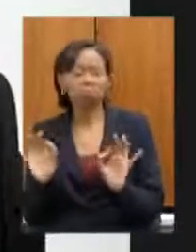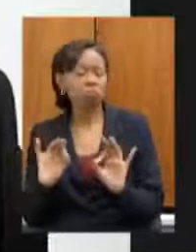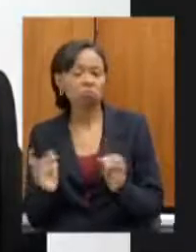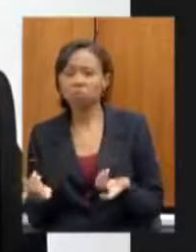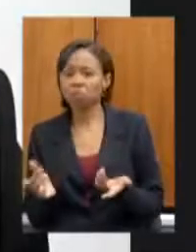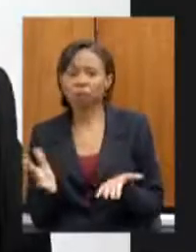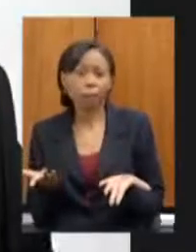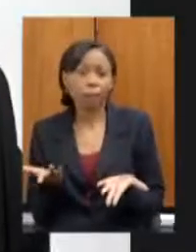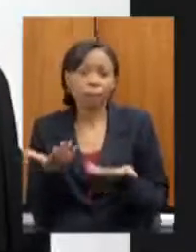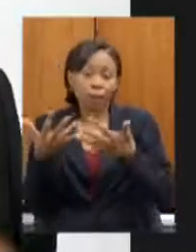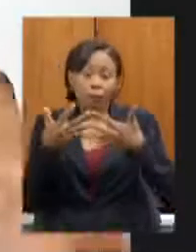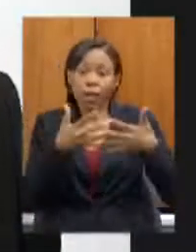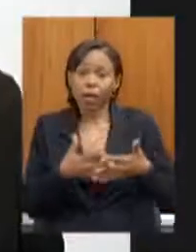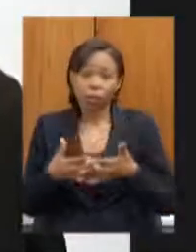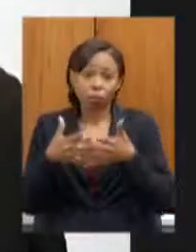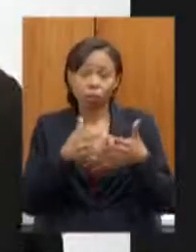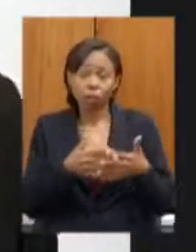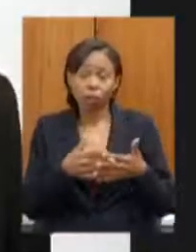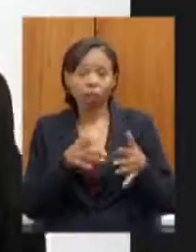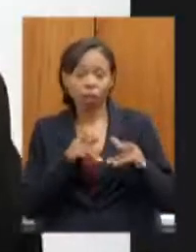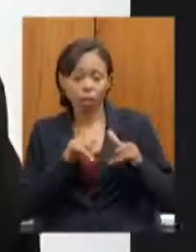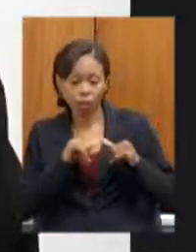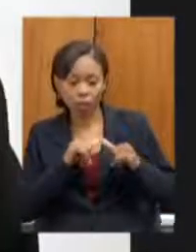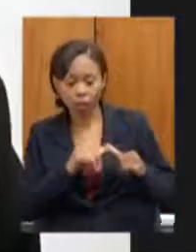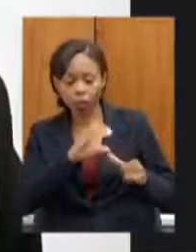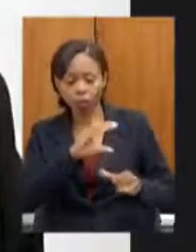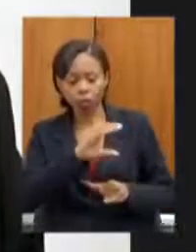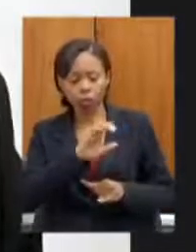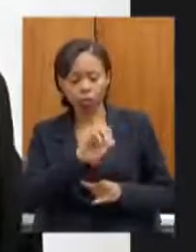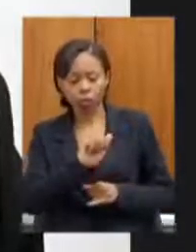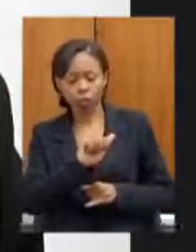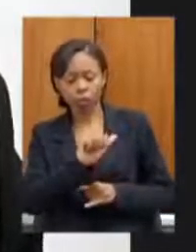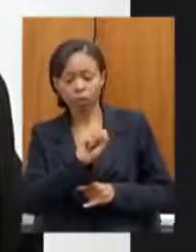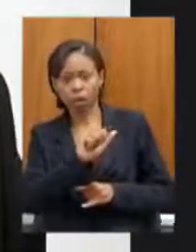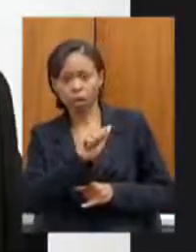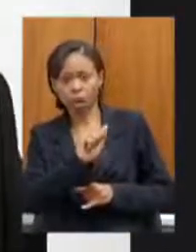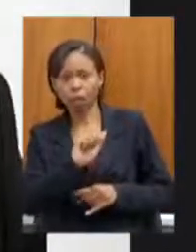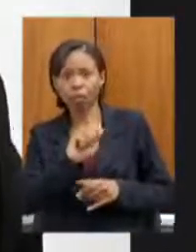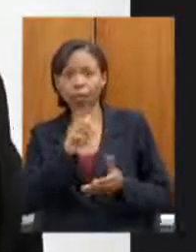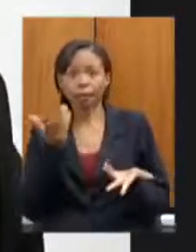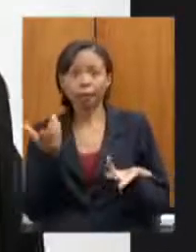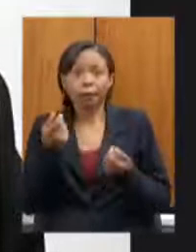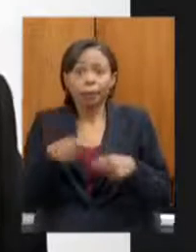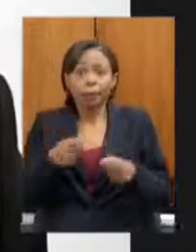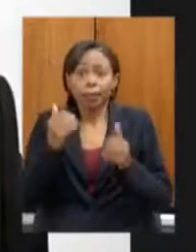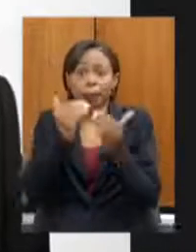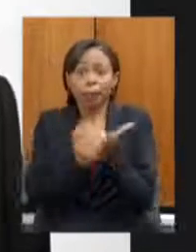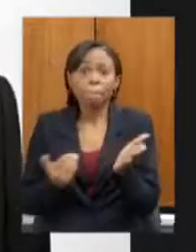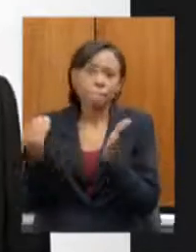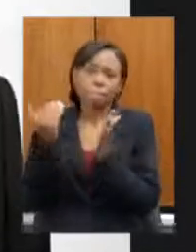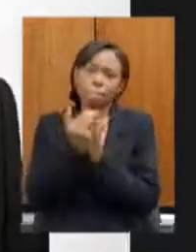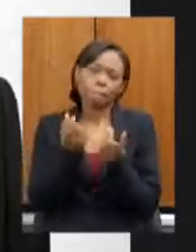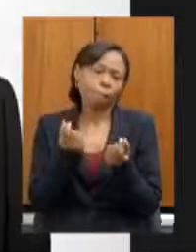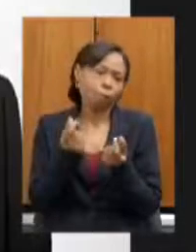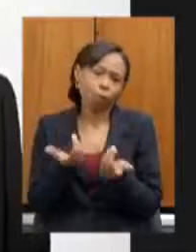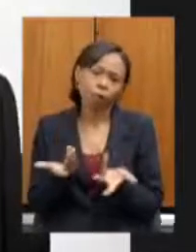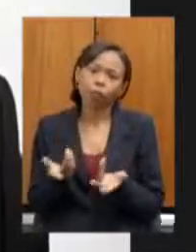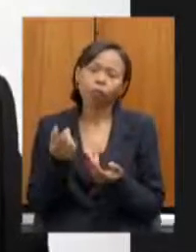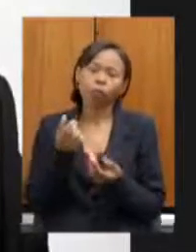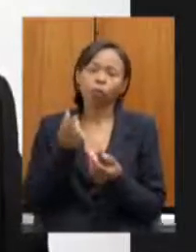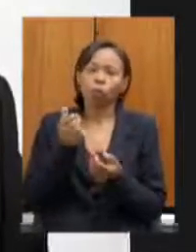carregar no Serrasa sendo obrigado a aumentar o preço da caixa de tomate da caixa de batata para a dona de casa lá para